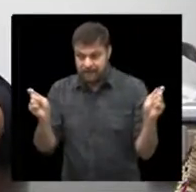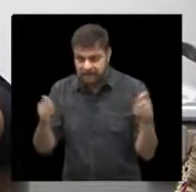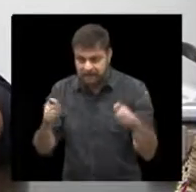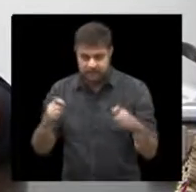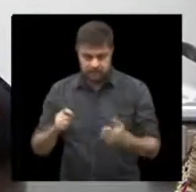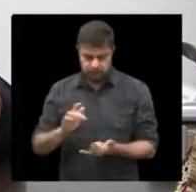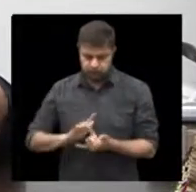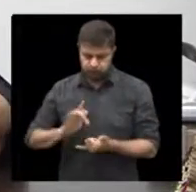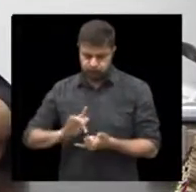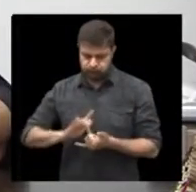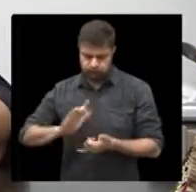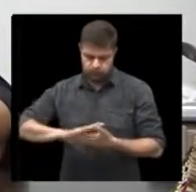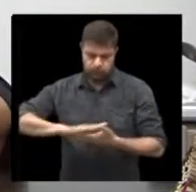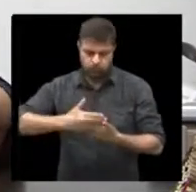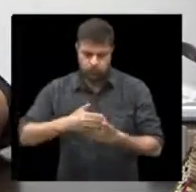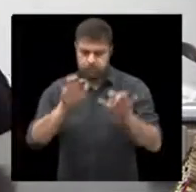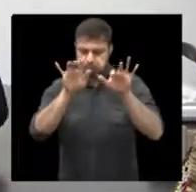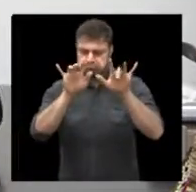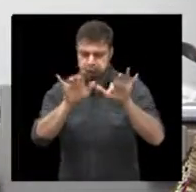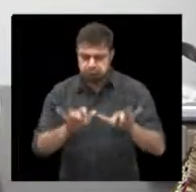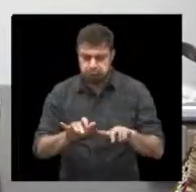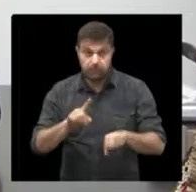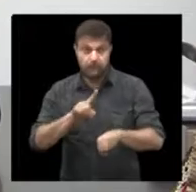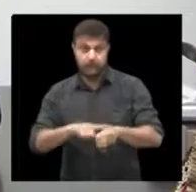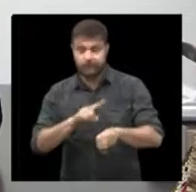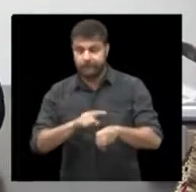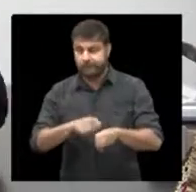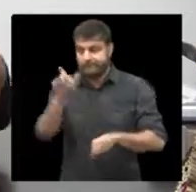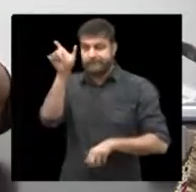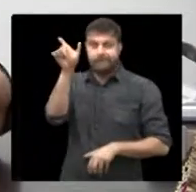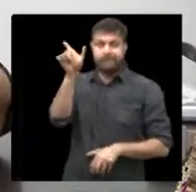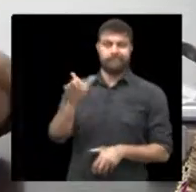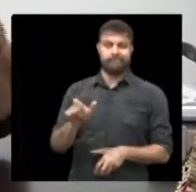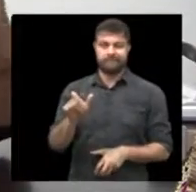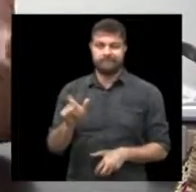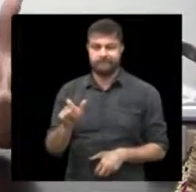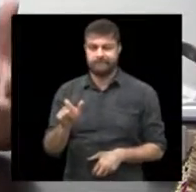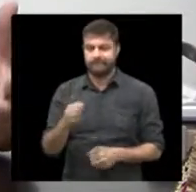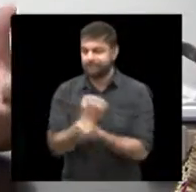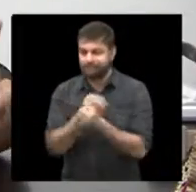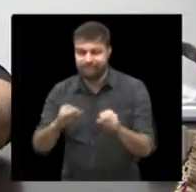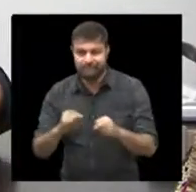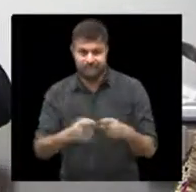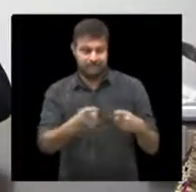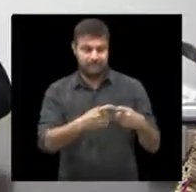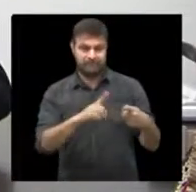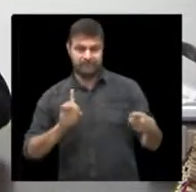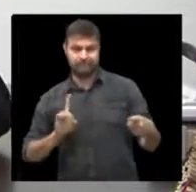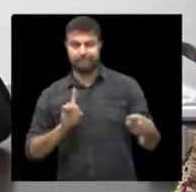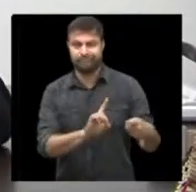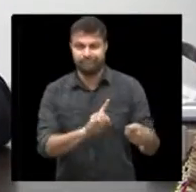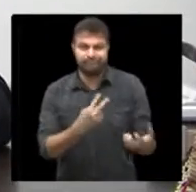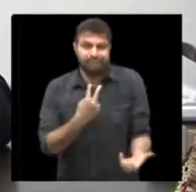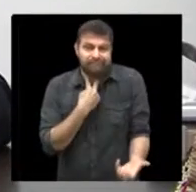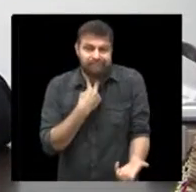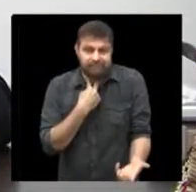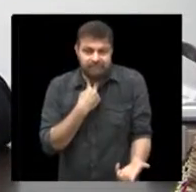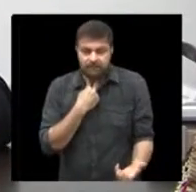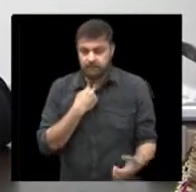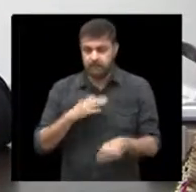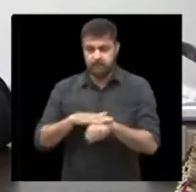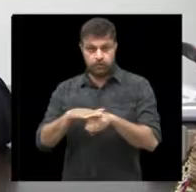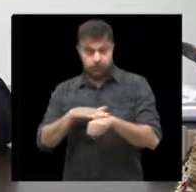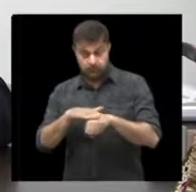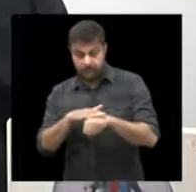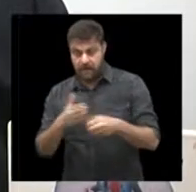do celular, do computador, no momento em que você não possa ir ao médico. Para isso, nós viemos conversar com o